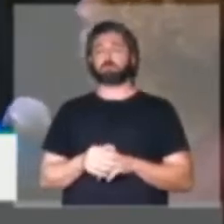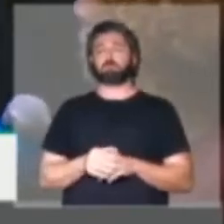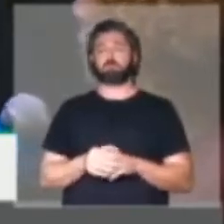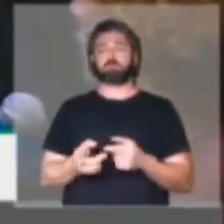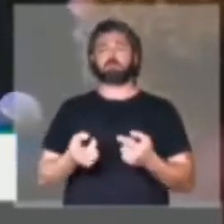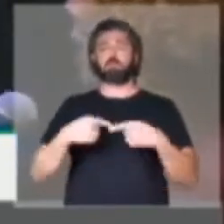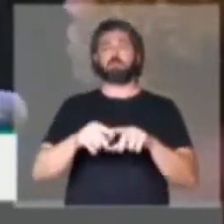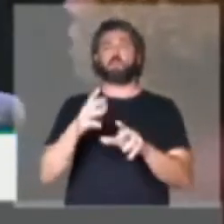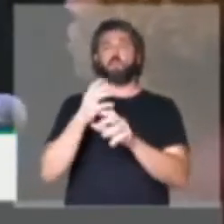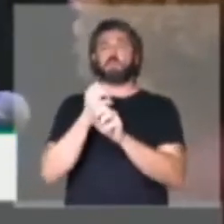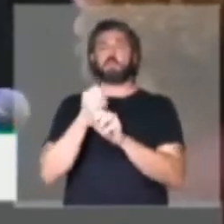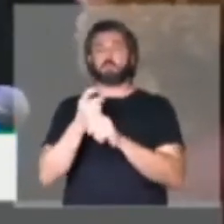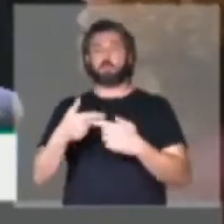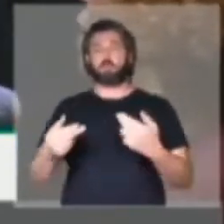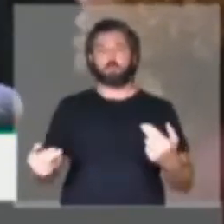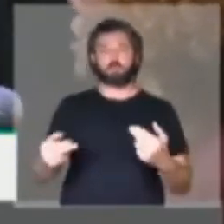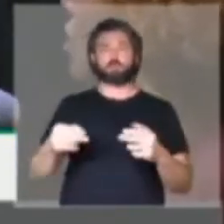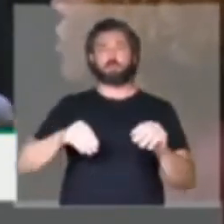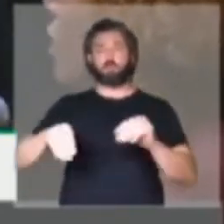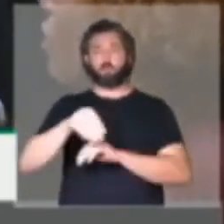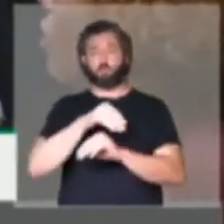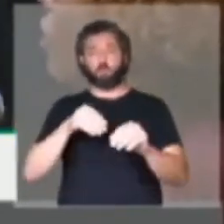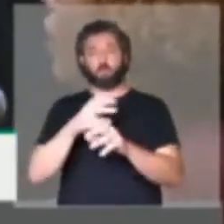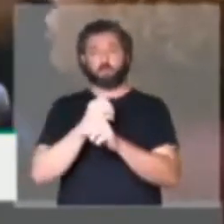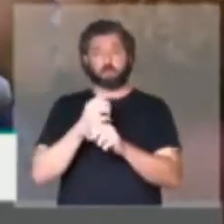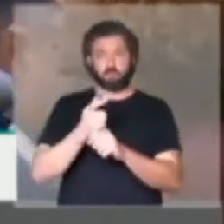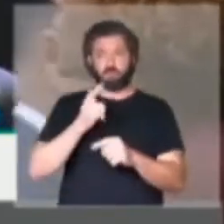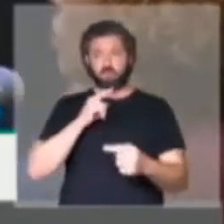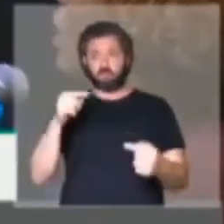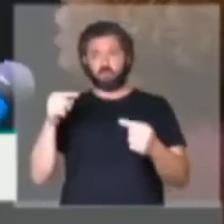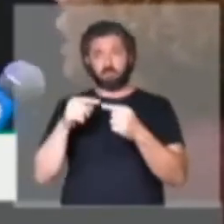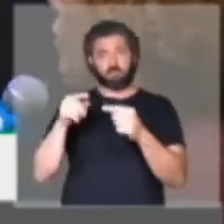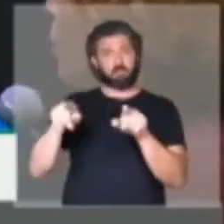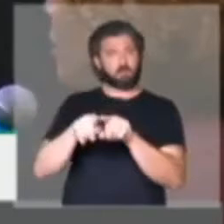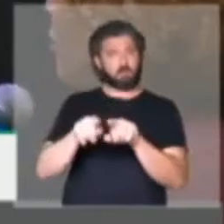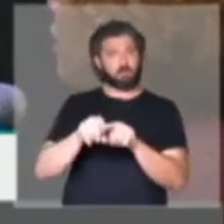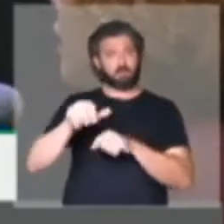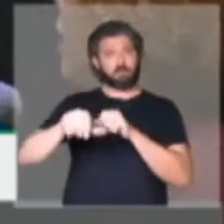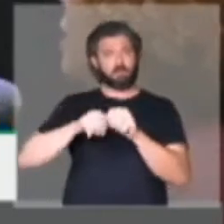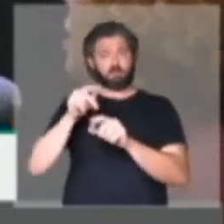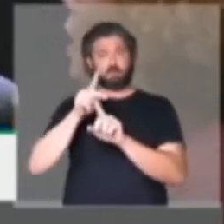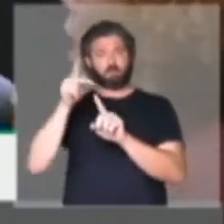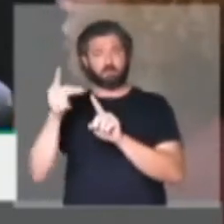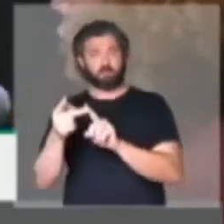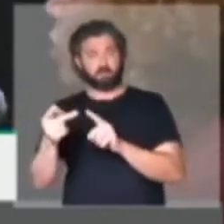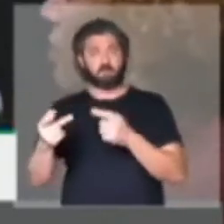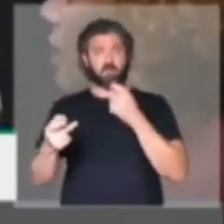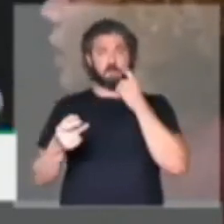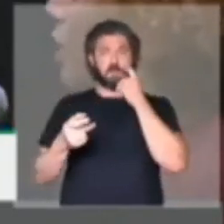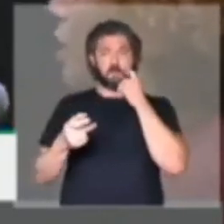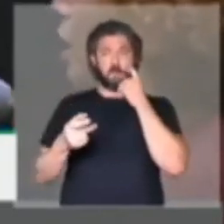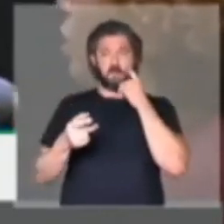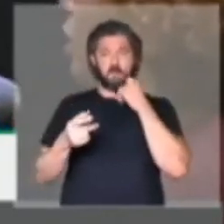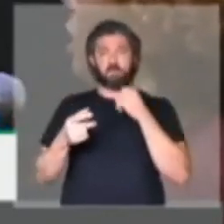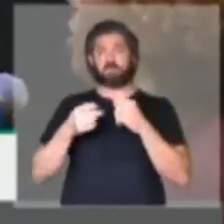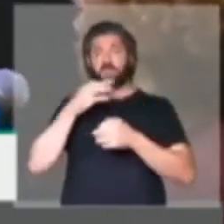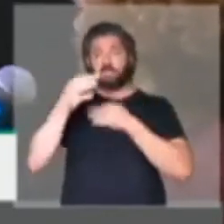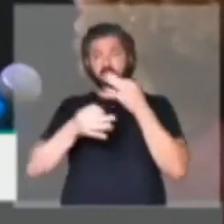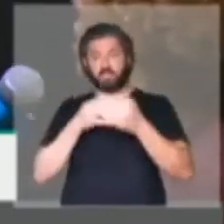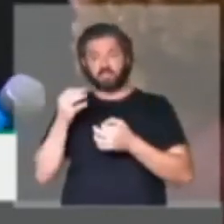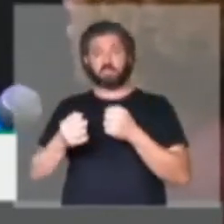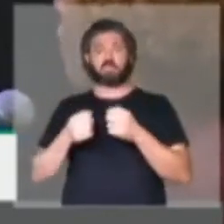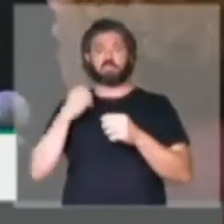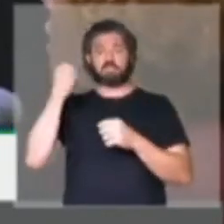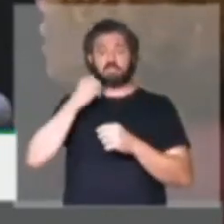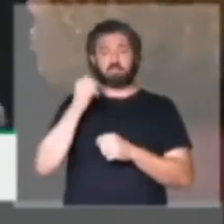créditos orçamentários? Você acha que tem alguma relação com a votação da reforma da Previdência? Havia algumas críticas aqui de que